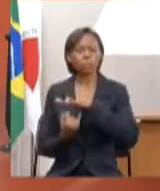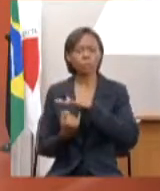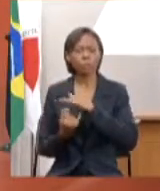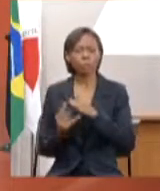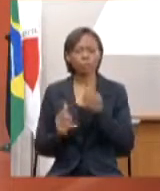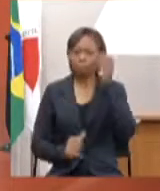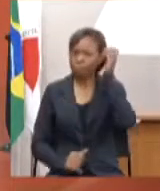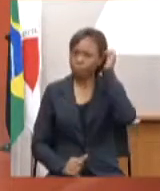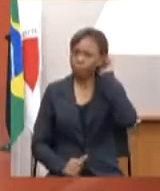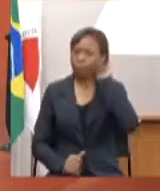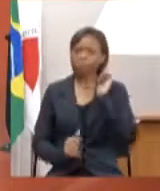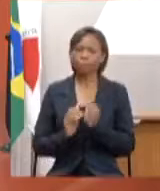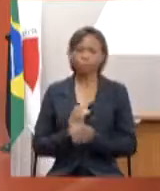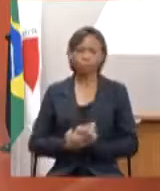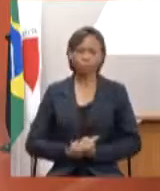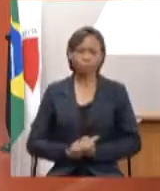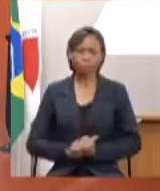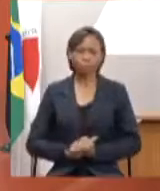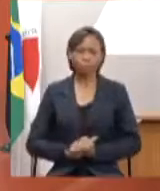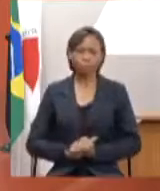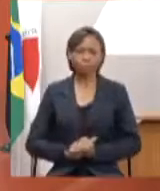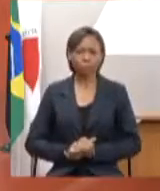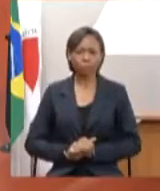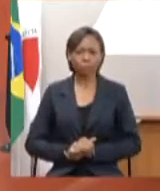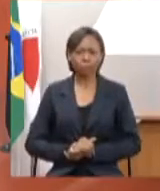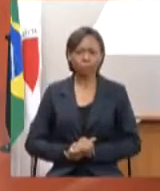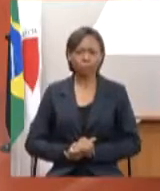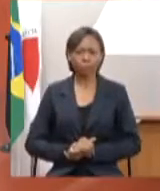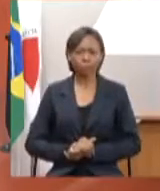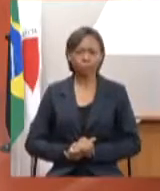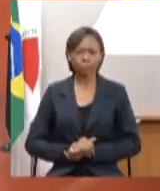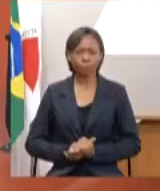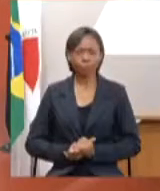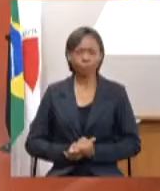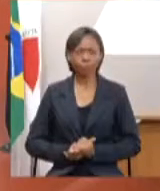Se não, eu passo a fala à deputada Laura enquanto estão preparando aí.